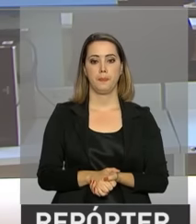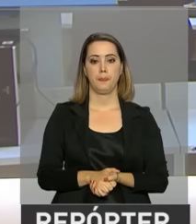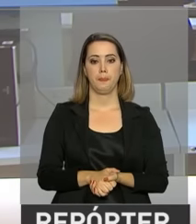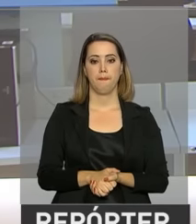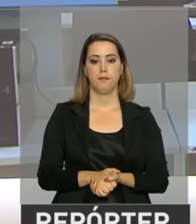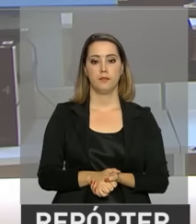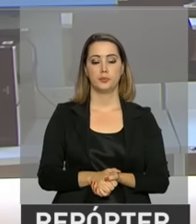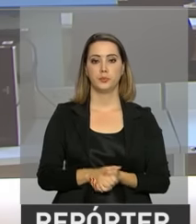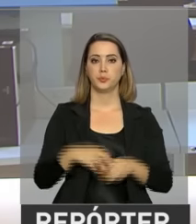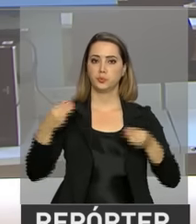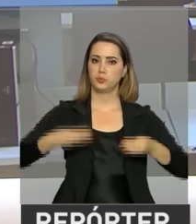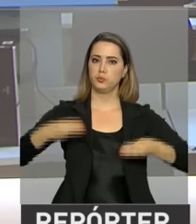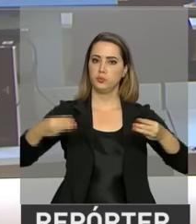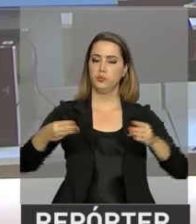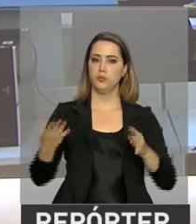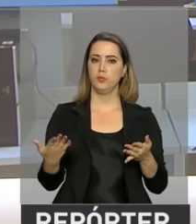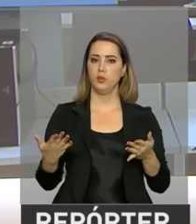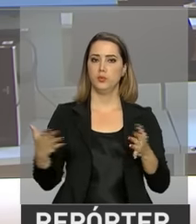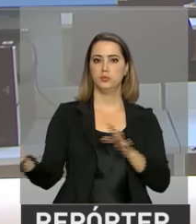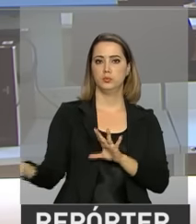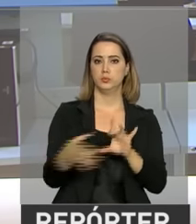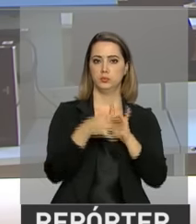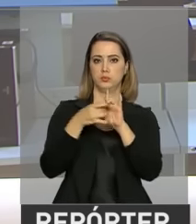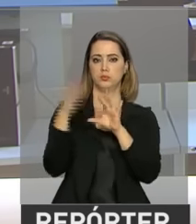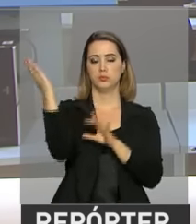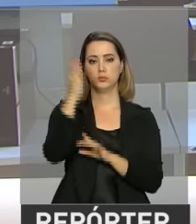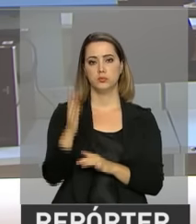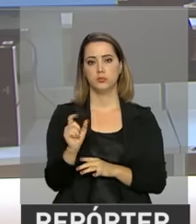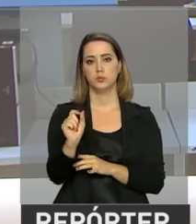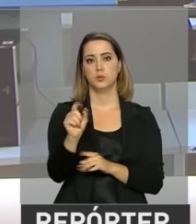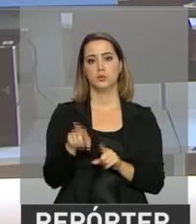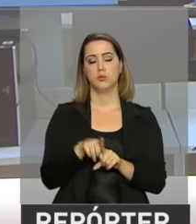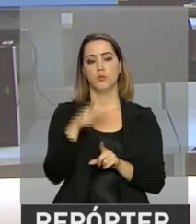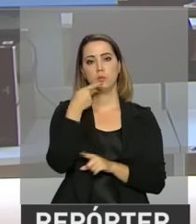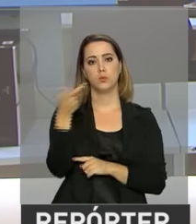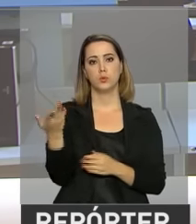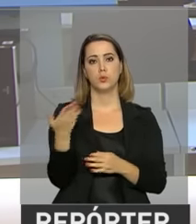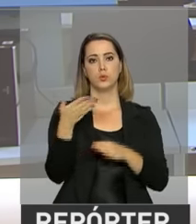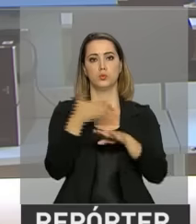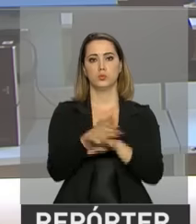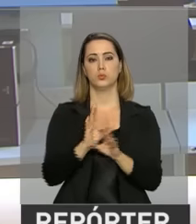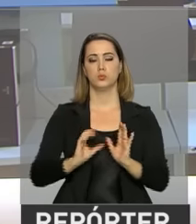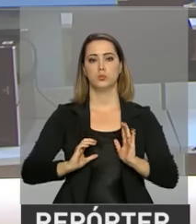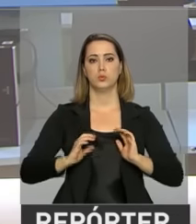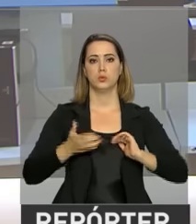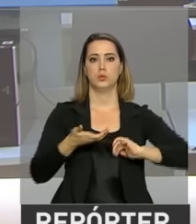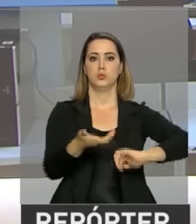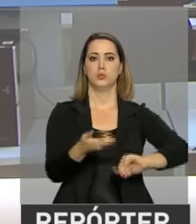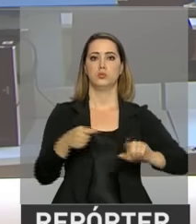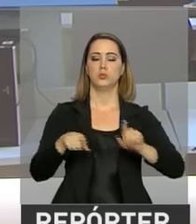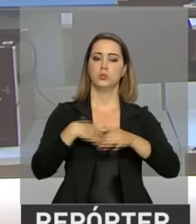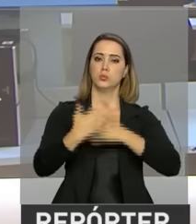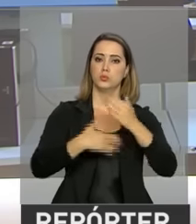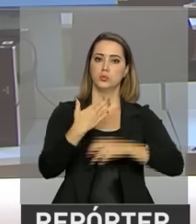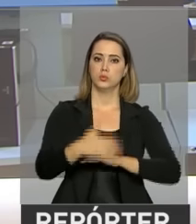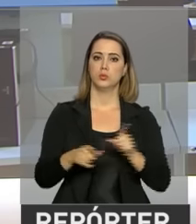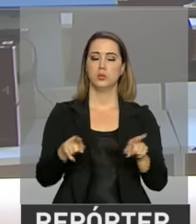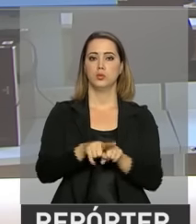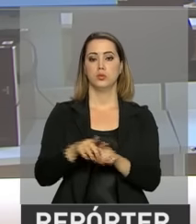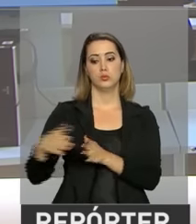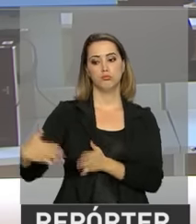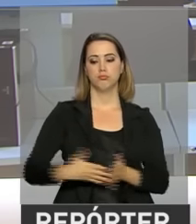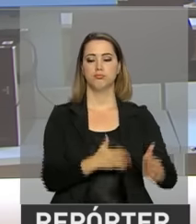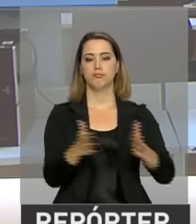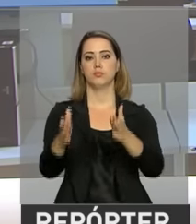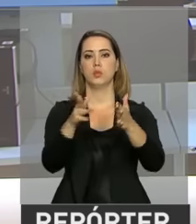O ministro da Integração Nacional, Hélder Barbalho, participou hoje na Câmara dos Deputados de uma reunião sobre o andamento da transposição